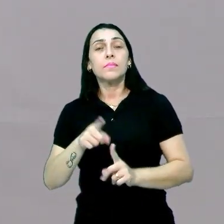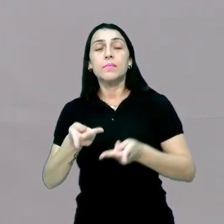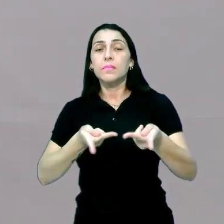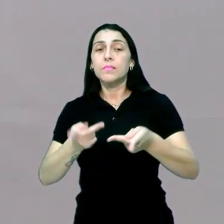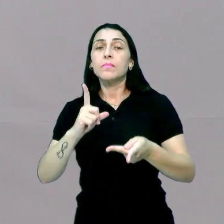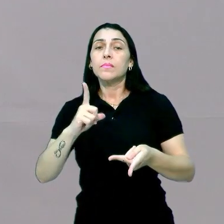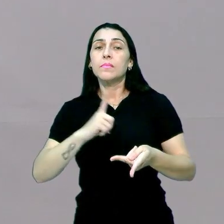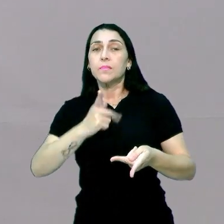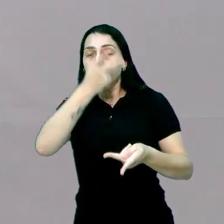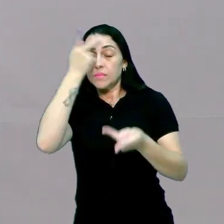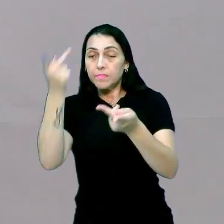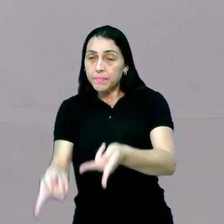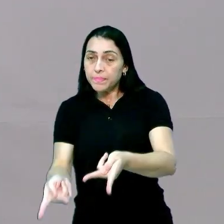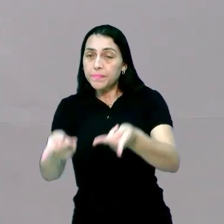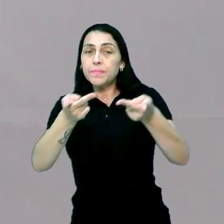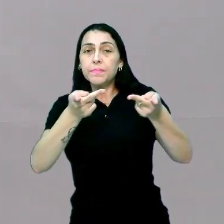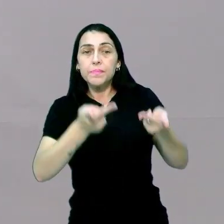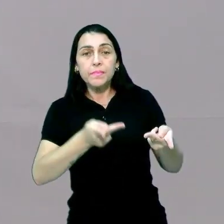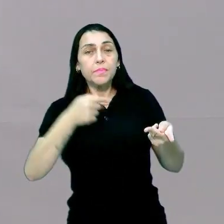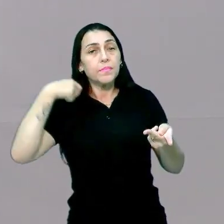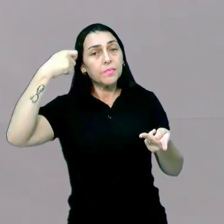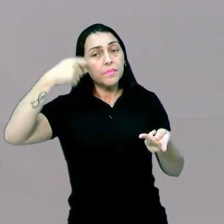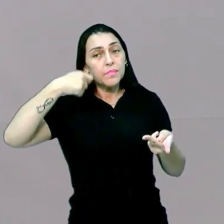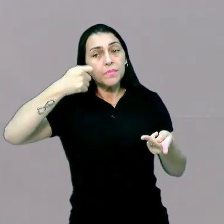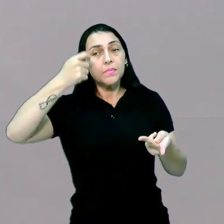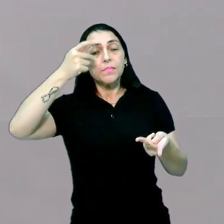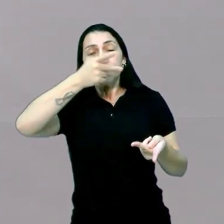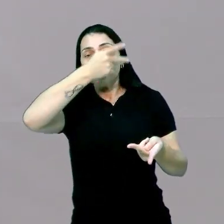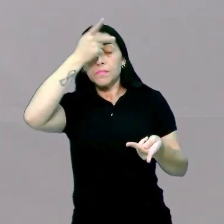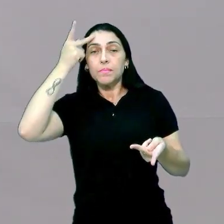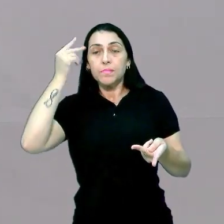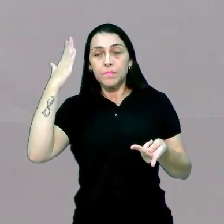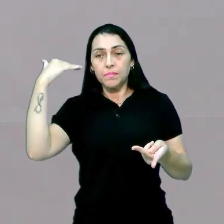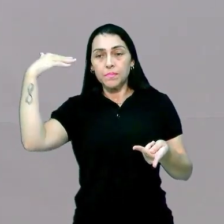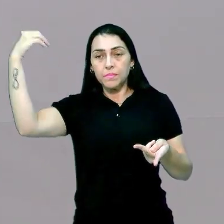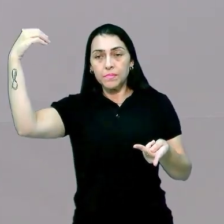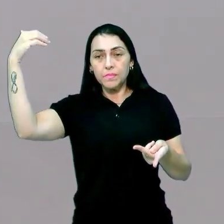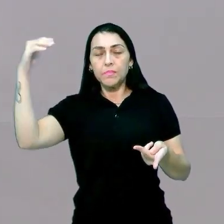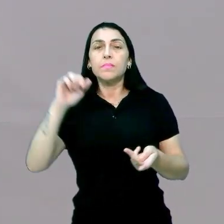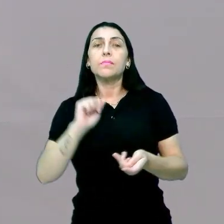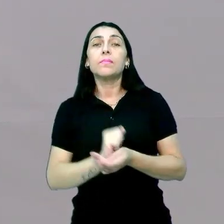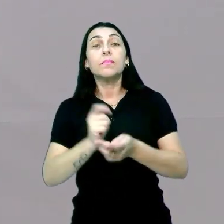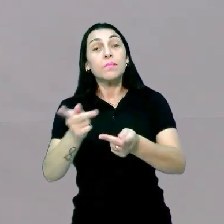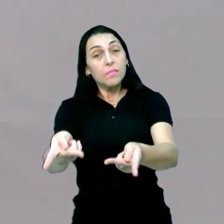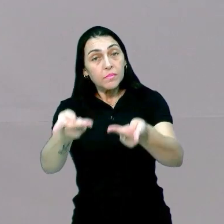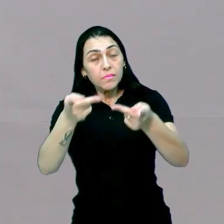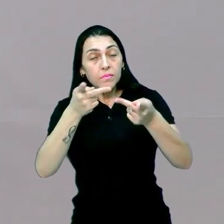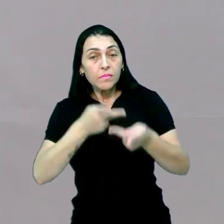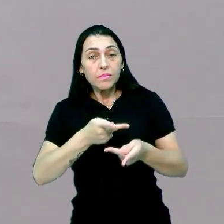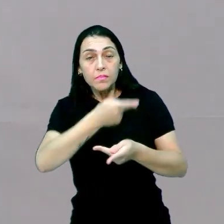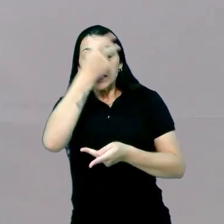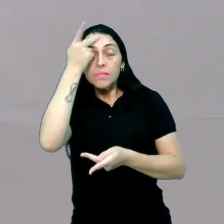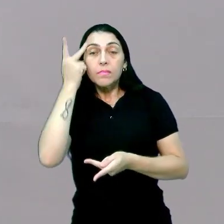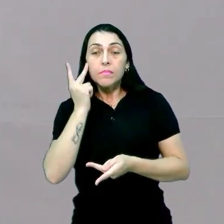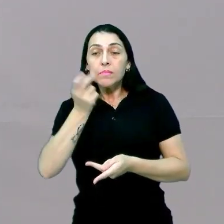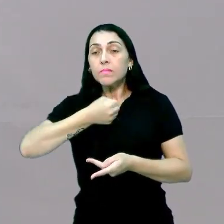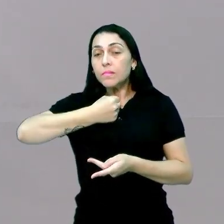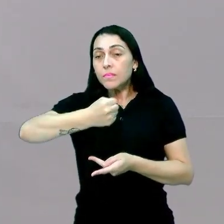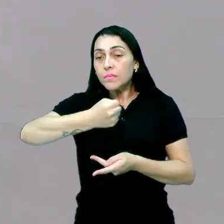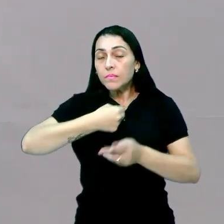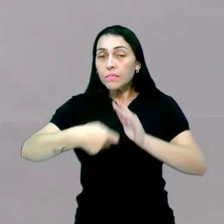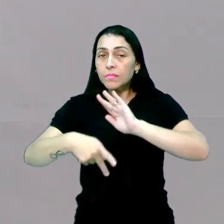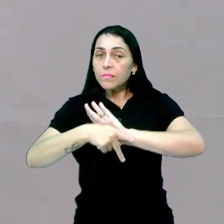existe um convidado, geralmente um artista, uma pessoa famosa, que é convidada pela própria